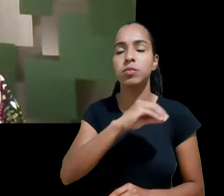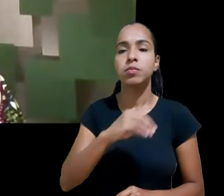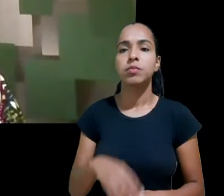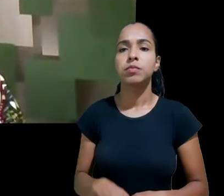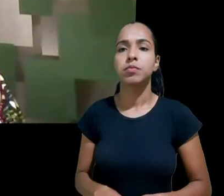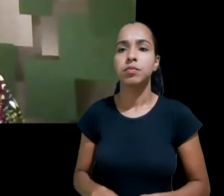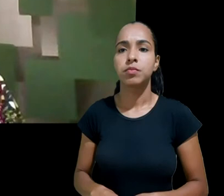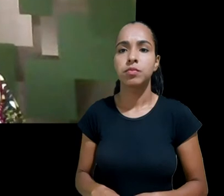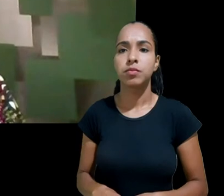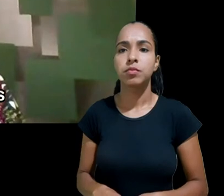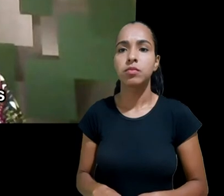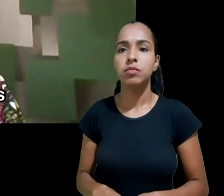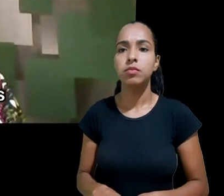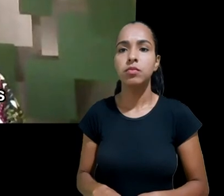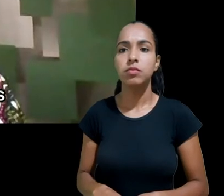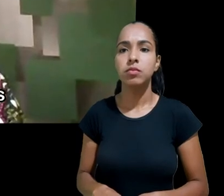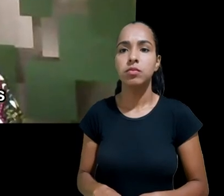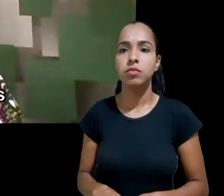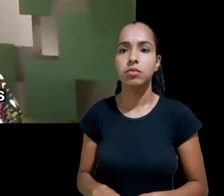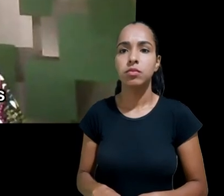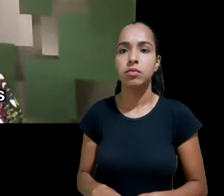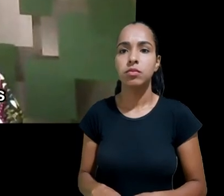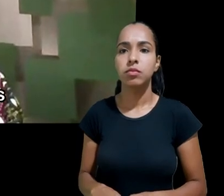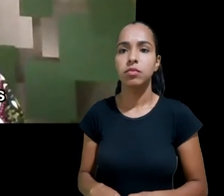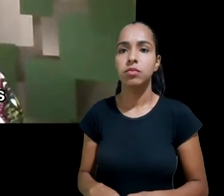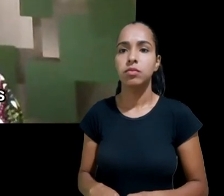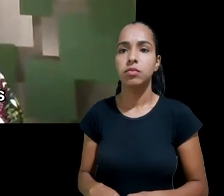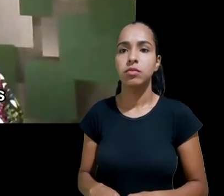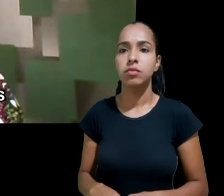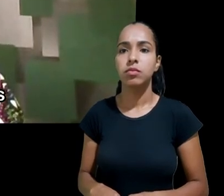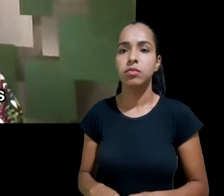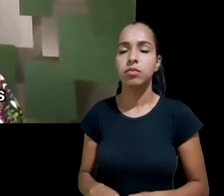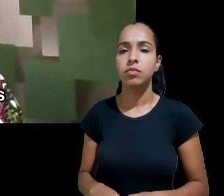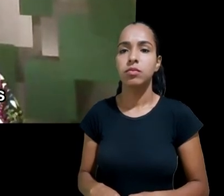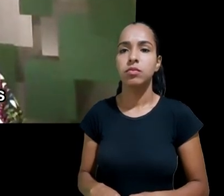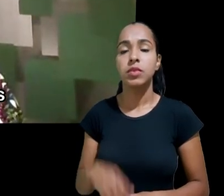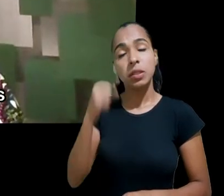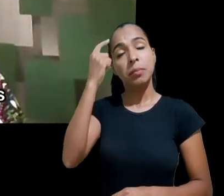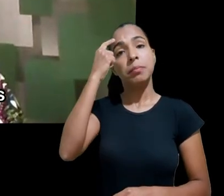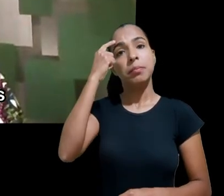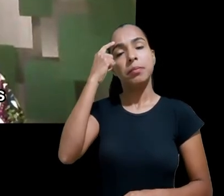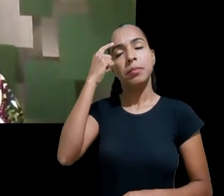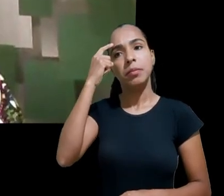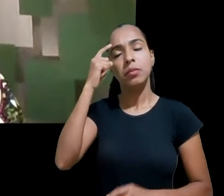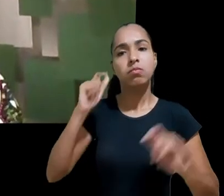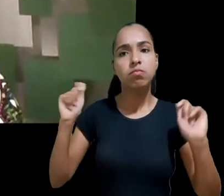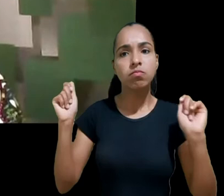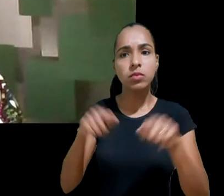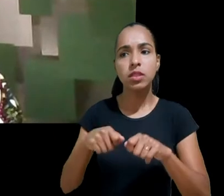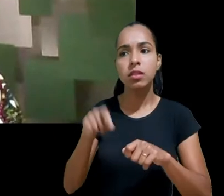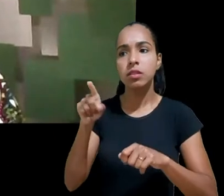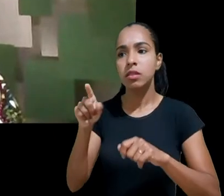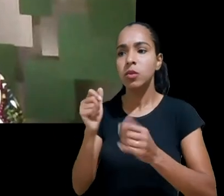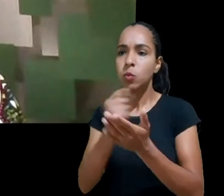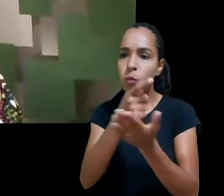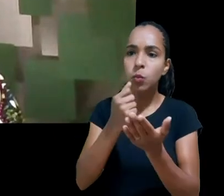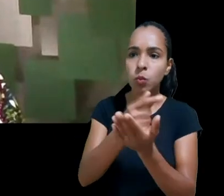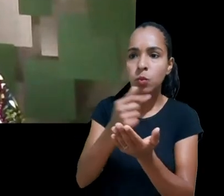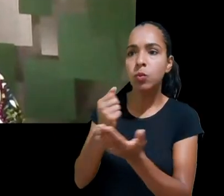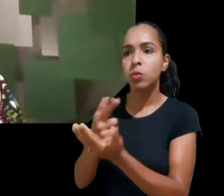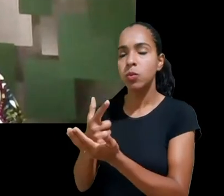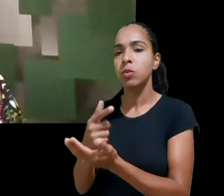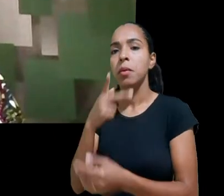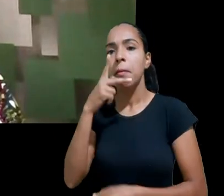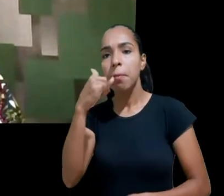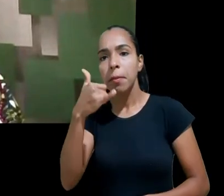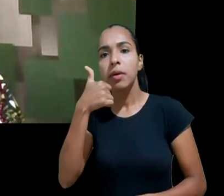e sentimos que essa seria uma das maneiras de empoderar os consumidores de forma que os pais que são os primeiros